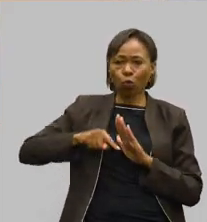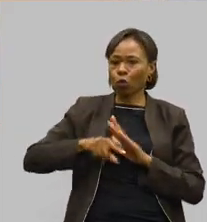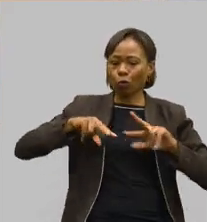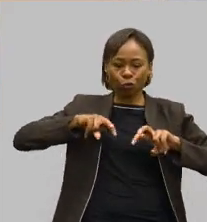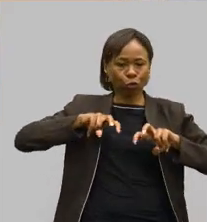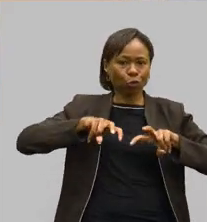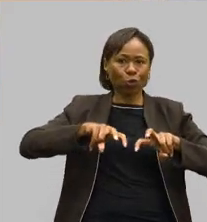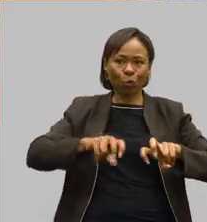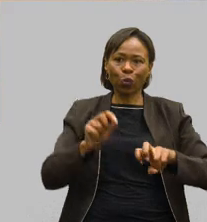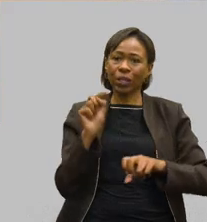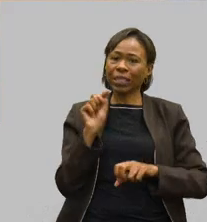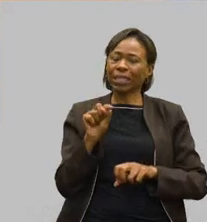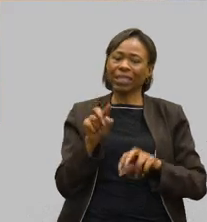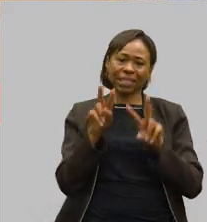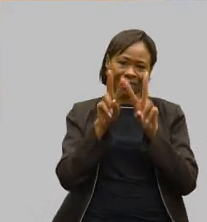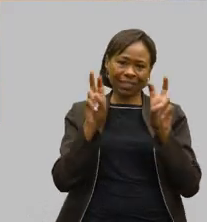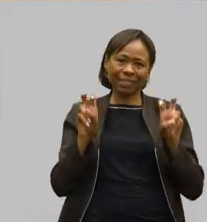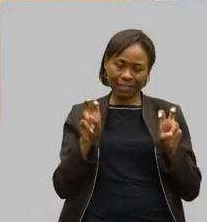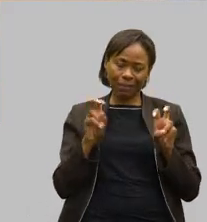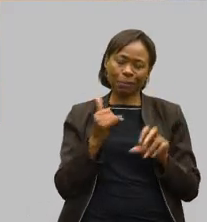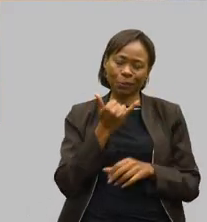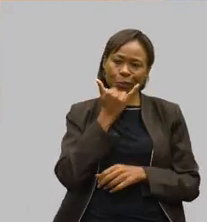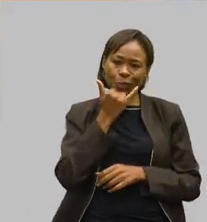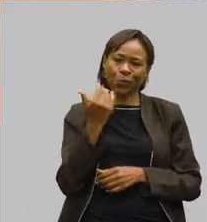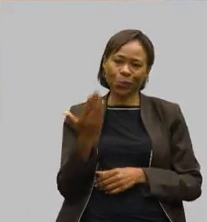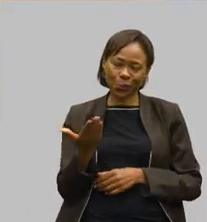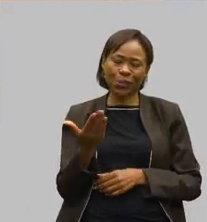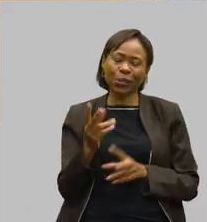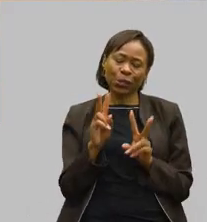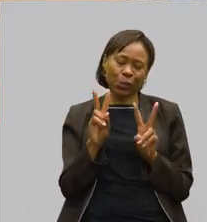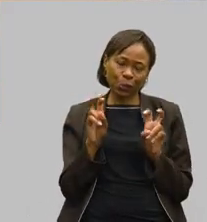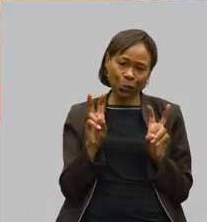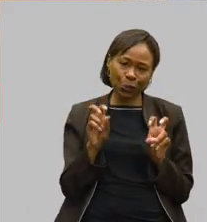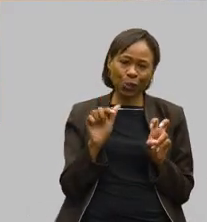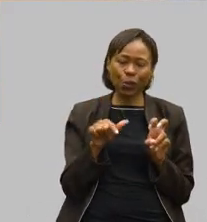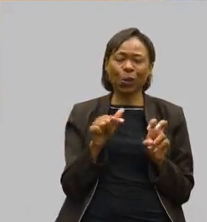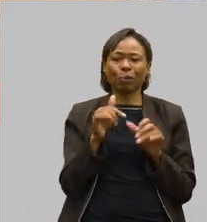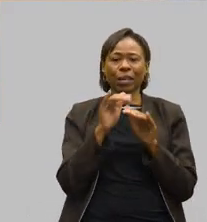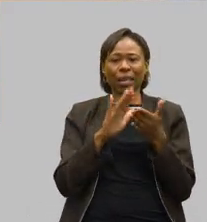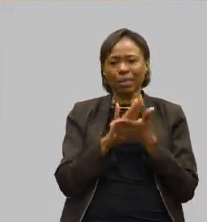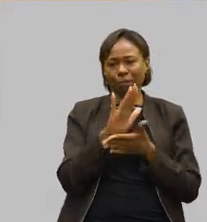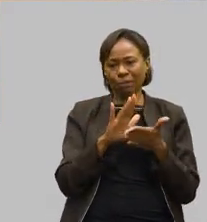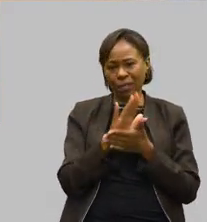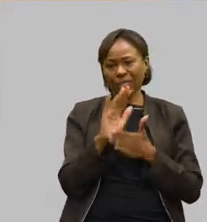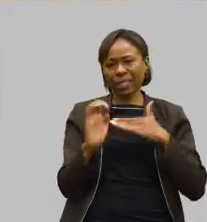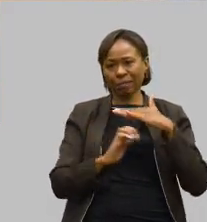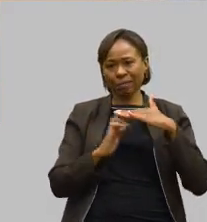deste tema relacionado exclusivamente à publicação das empresas.